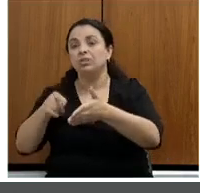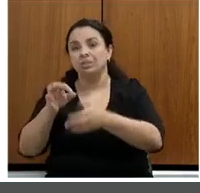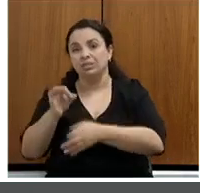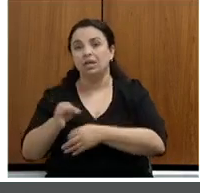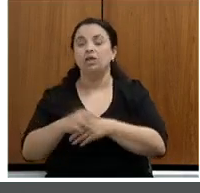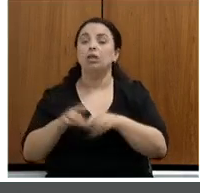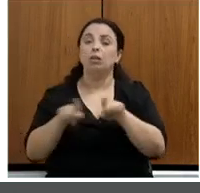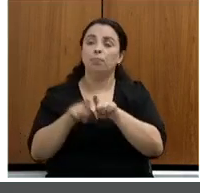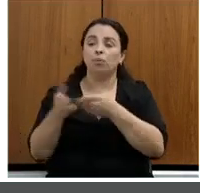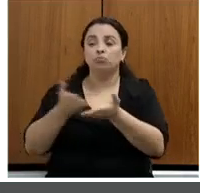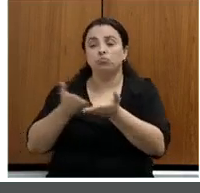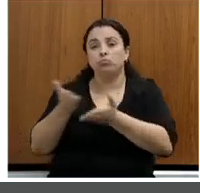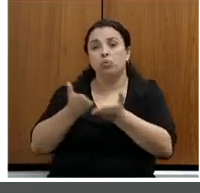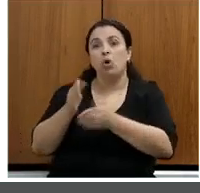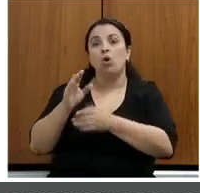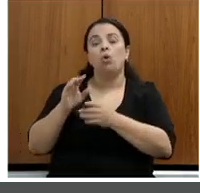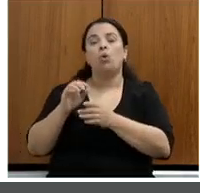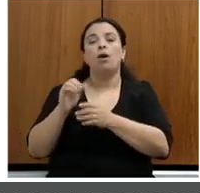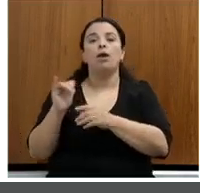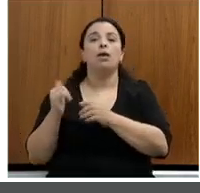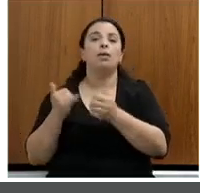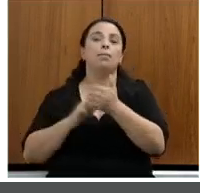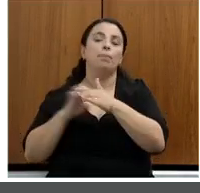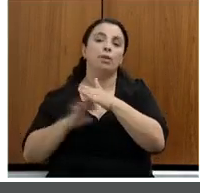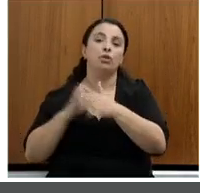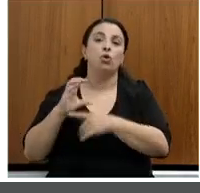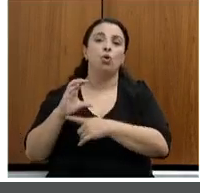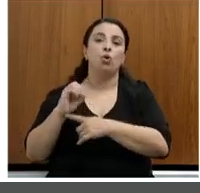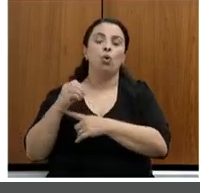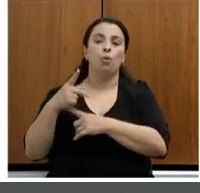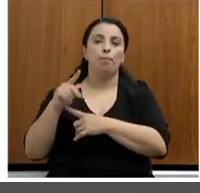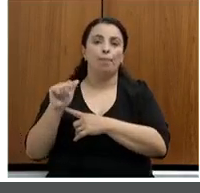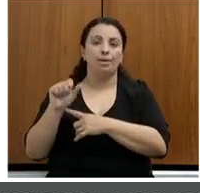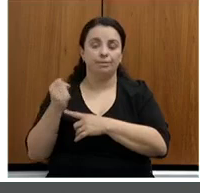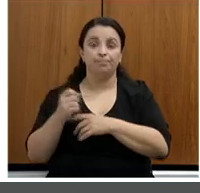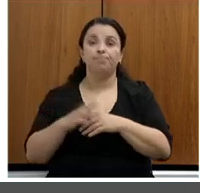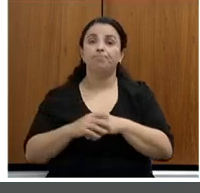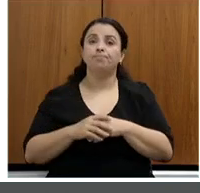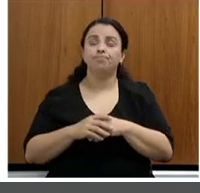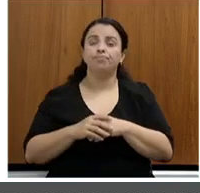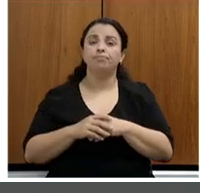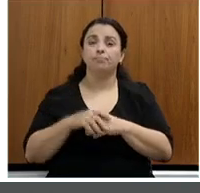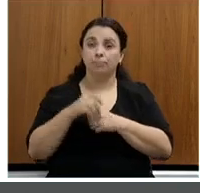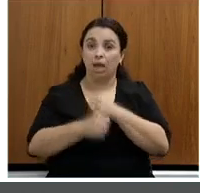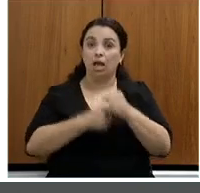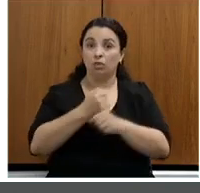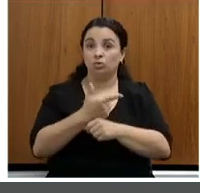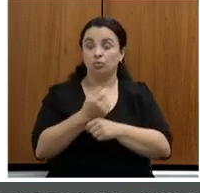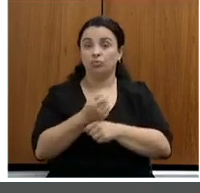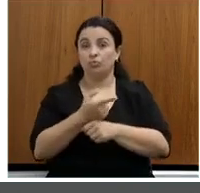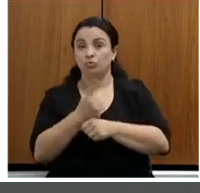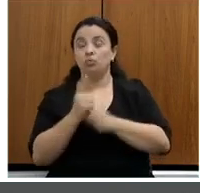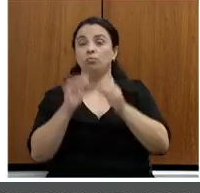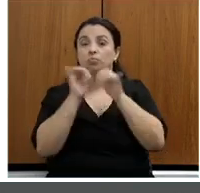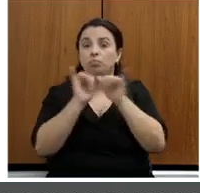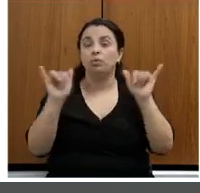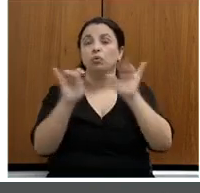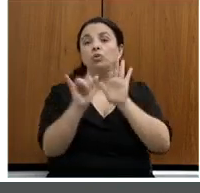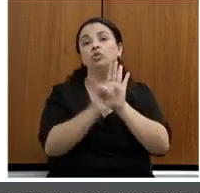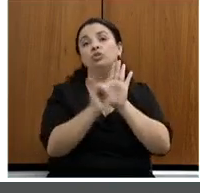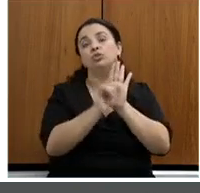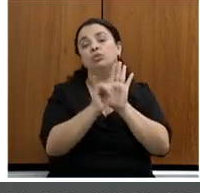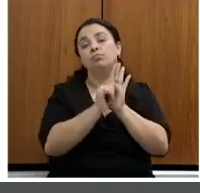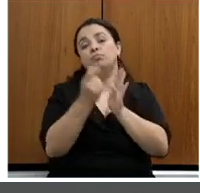Copasa. Publicamos um edital esse ano de destinação de 3,5 para consórcios